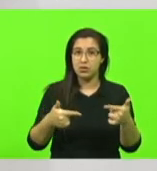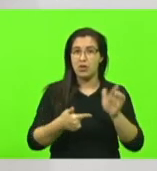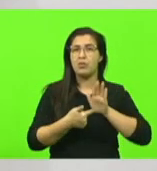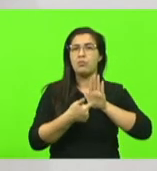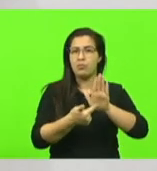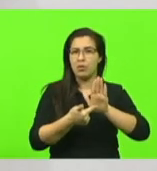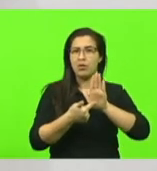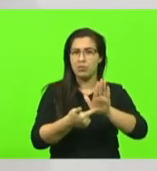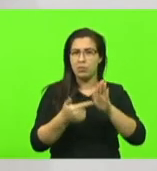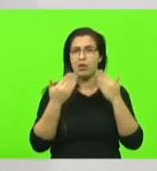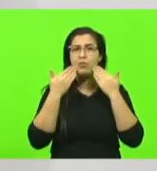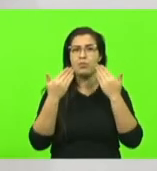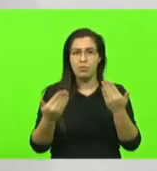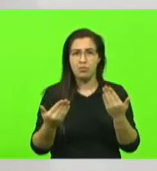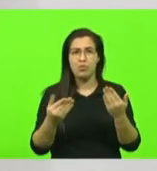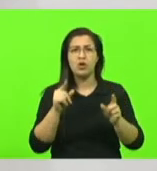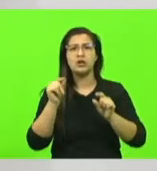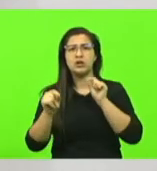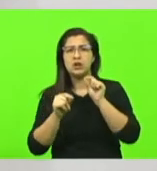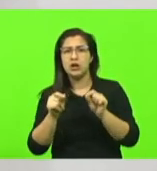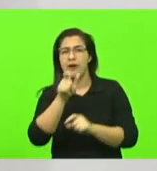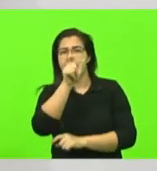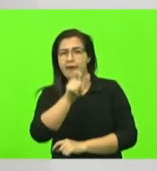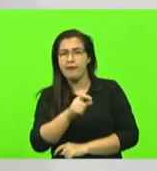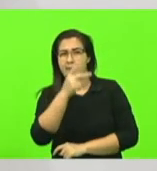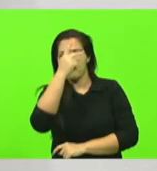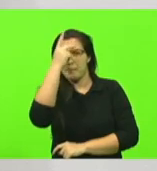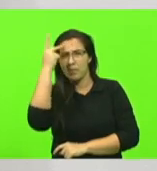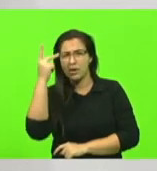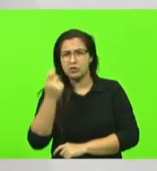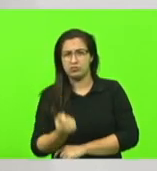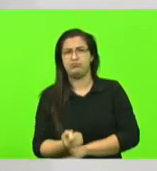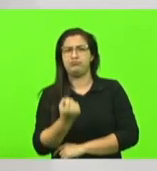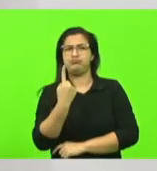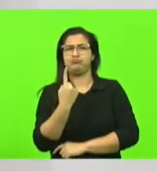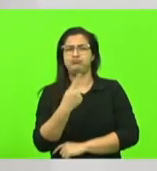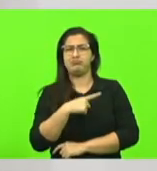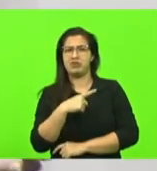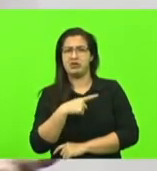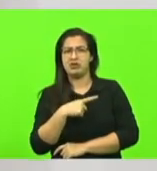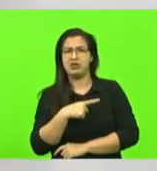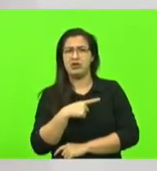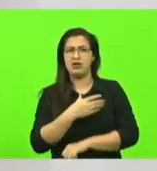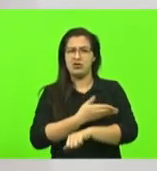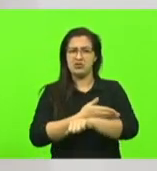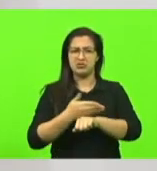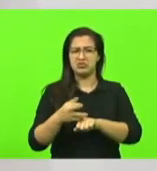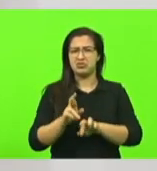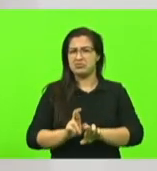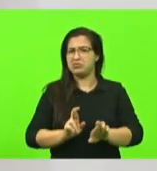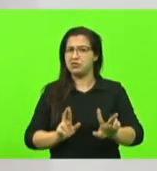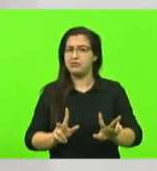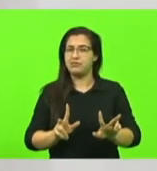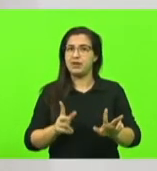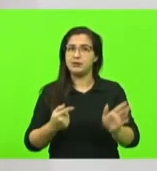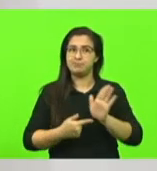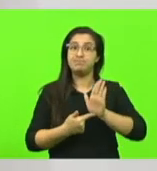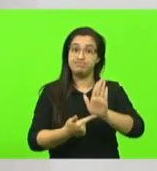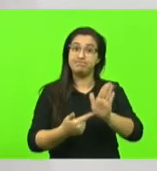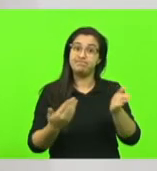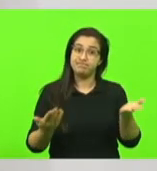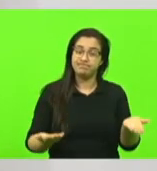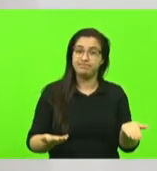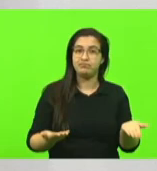de pessoas com comportamento suspeito para evitar que nós venhamos a ter qualquer outro